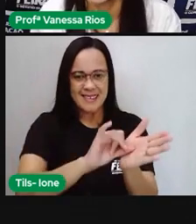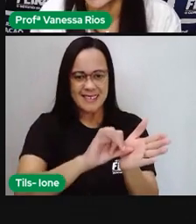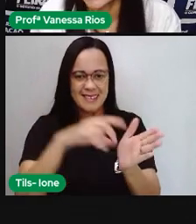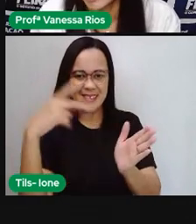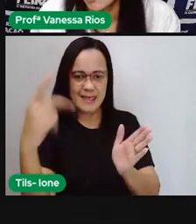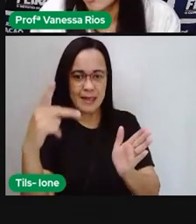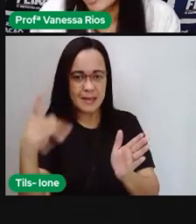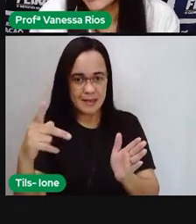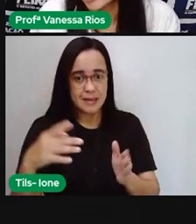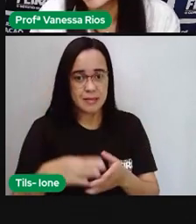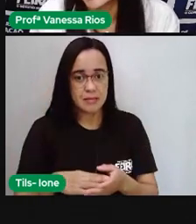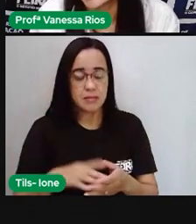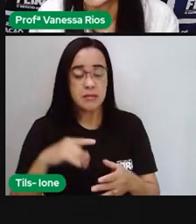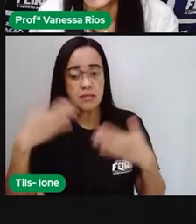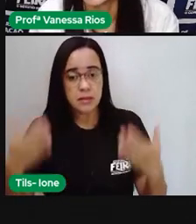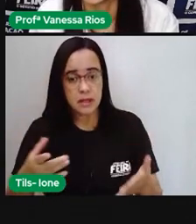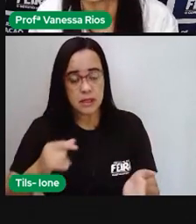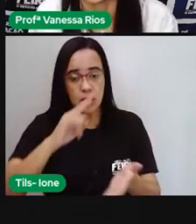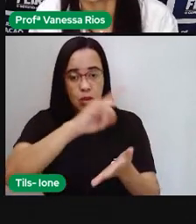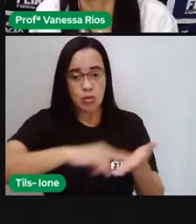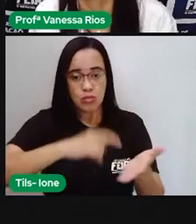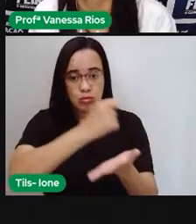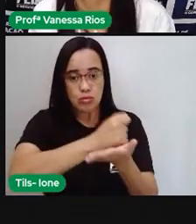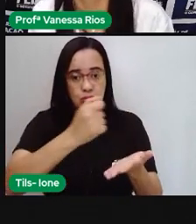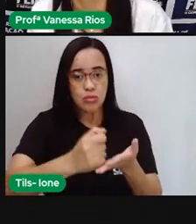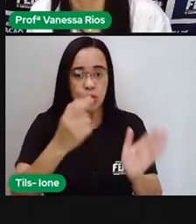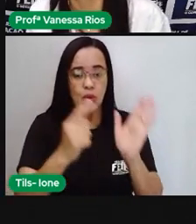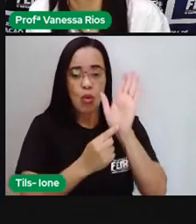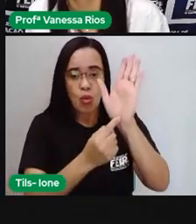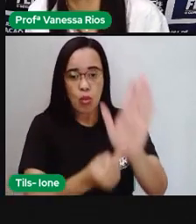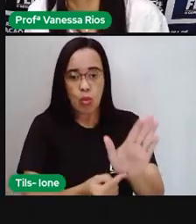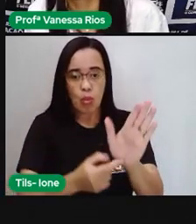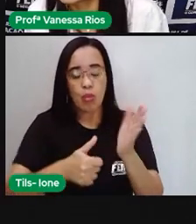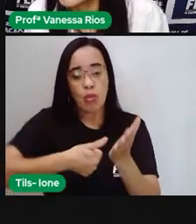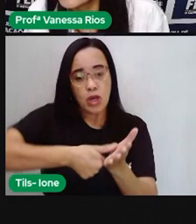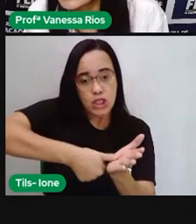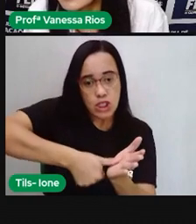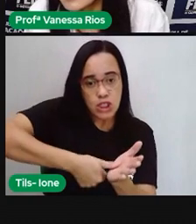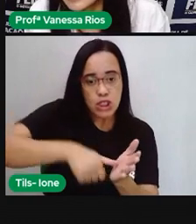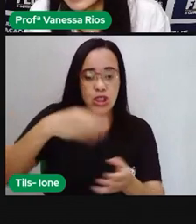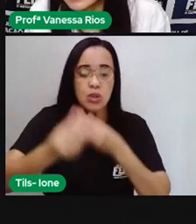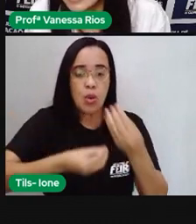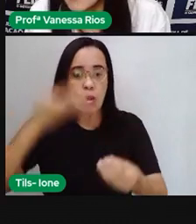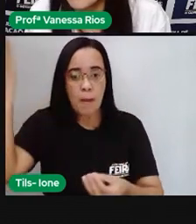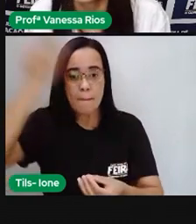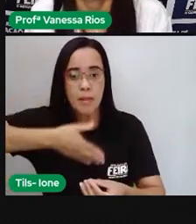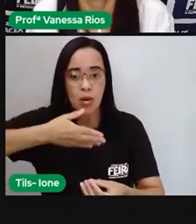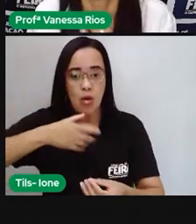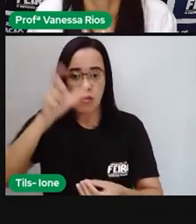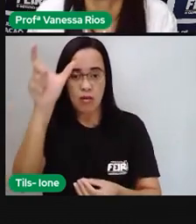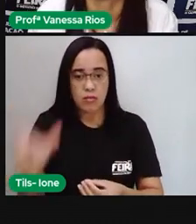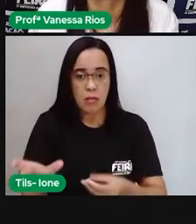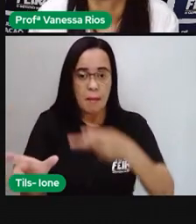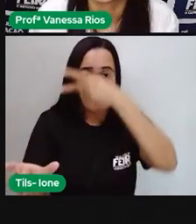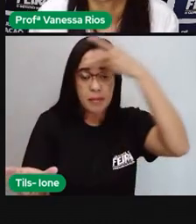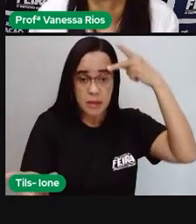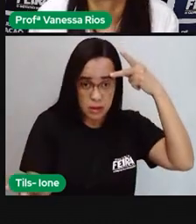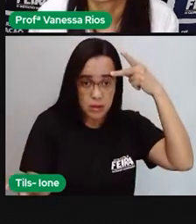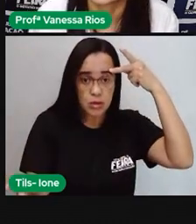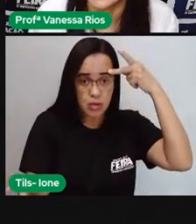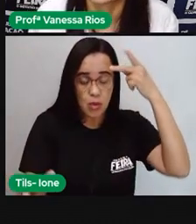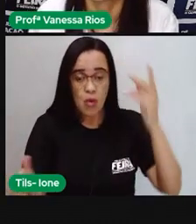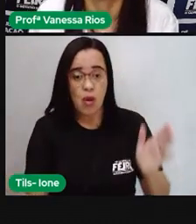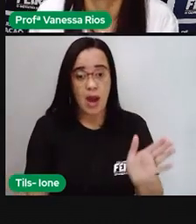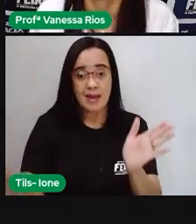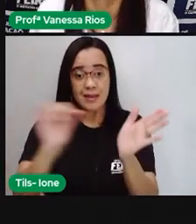Então, se lá no nosso documento de identidade tem lá toda a nossa identificação enquanto cidadão, na nossa identidade